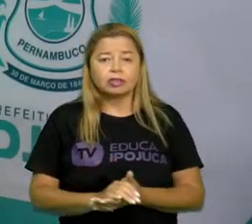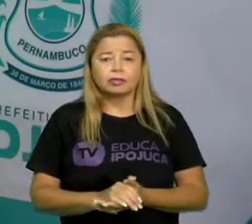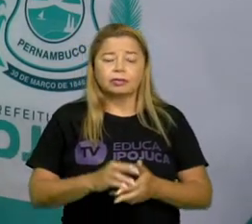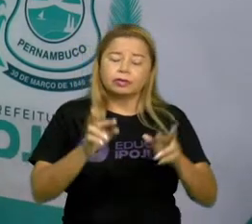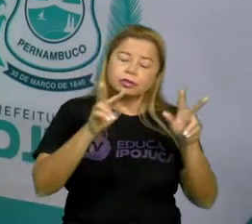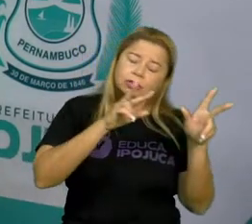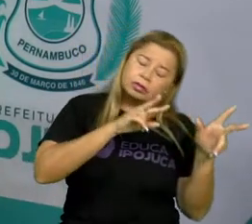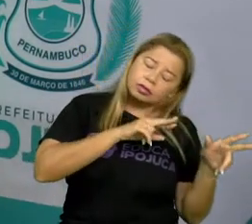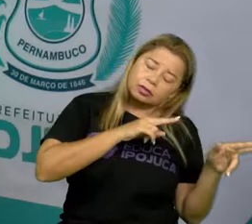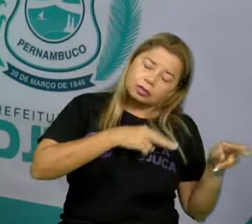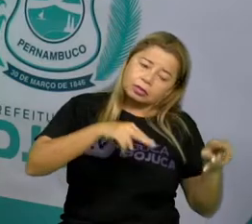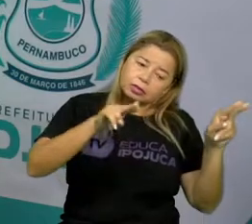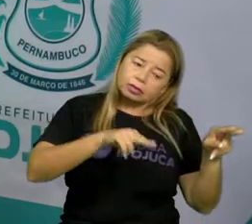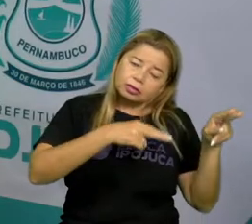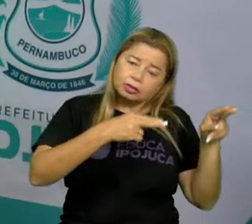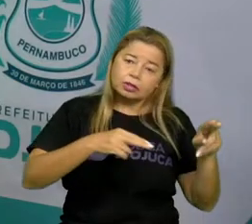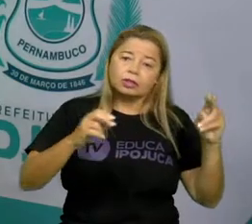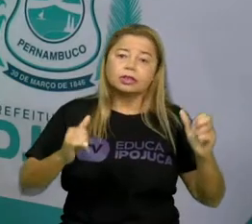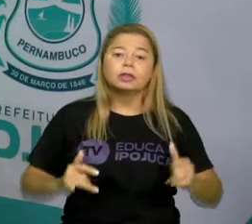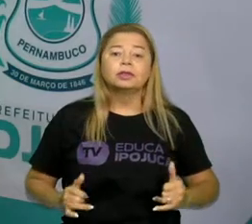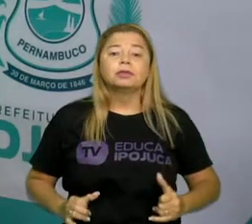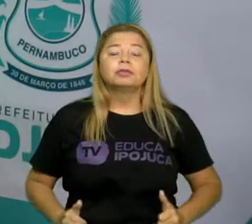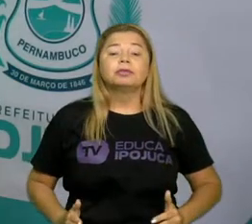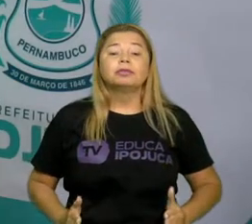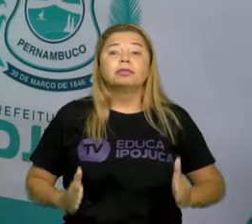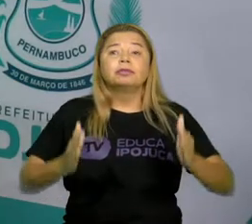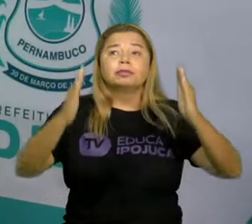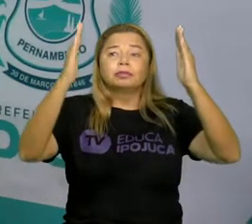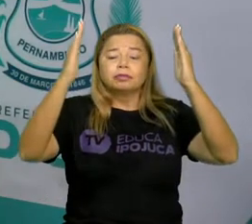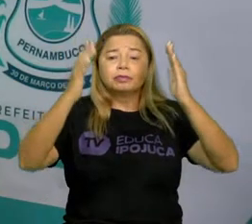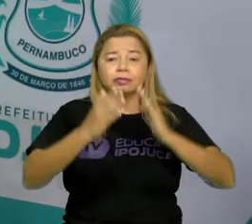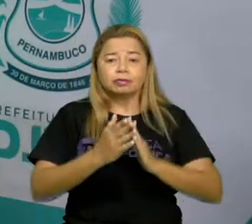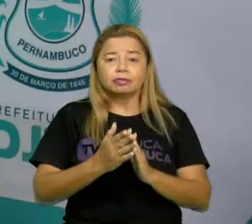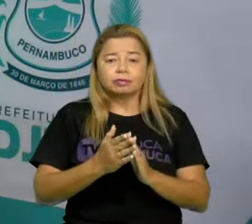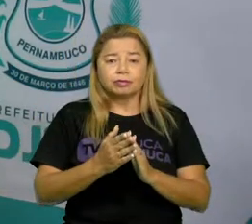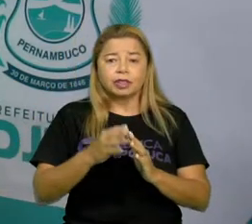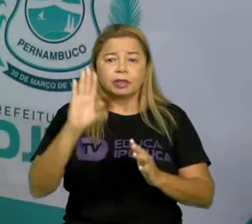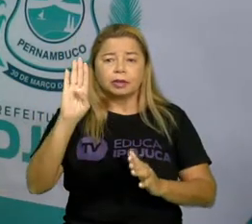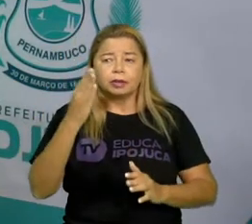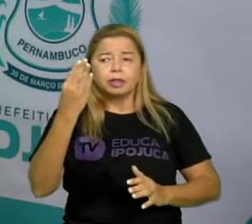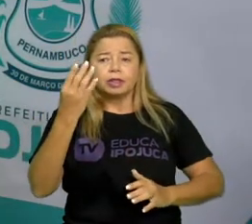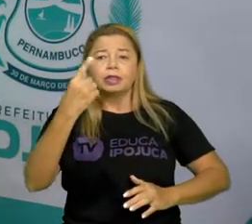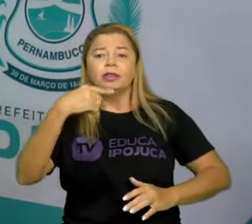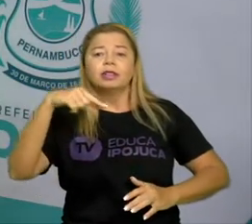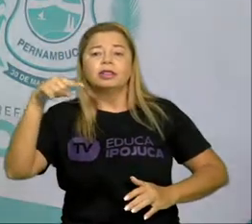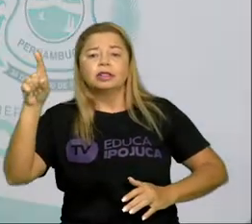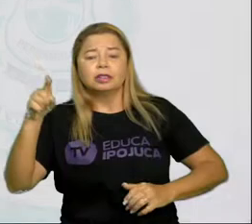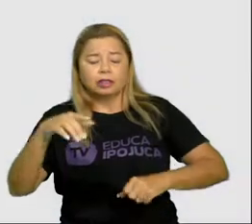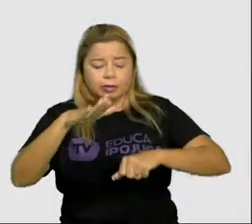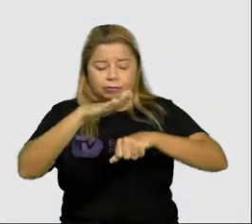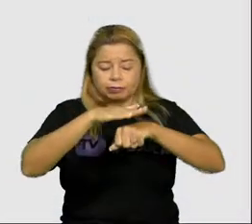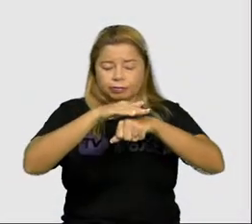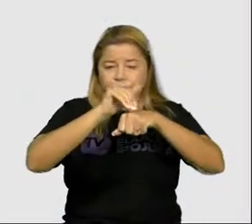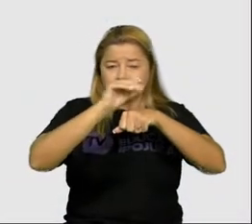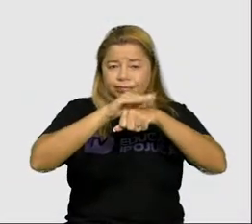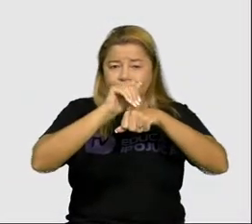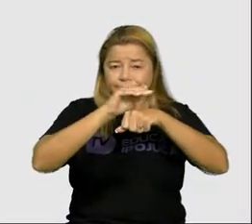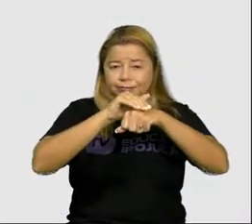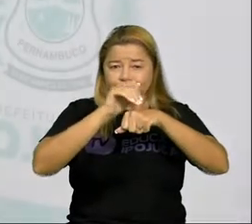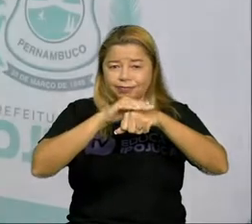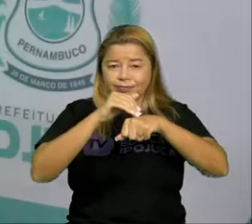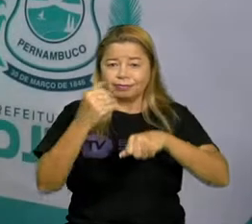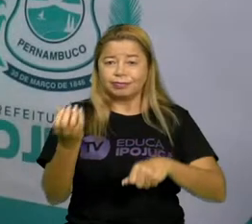Rede. Parede. Pipi. Ali. É esse mero, zero.